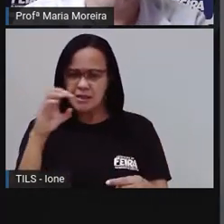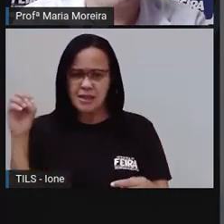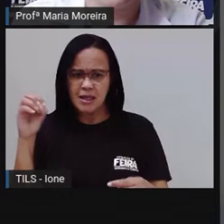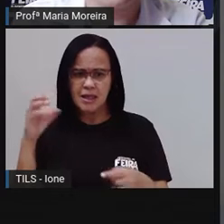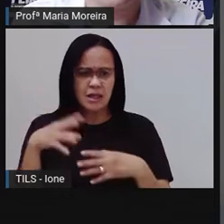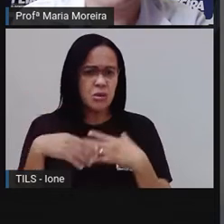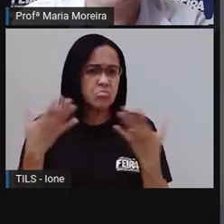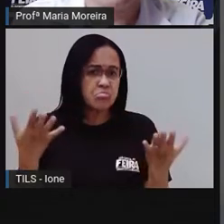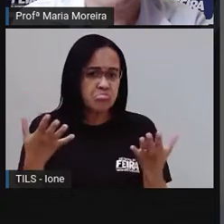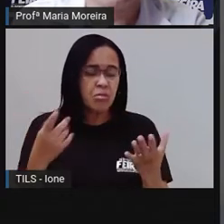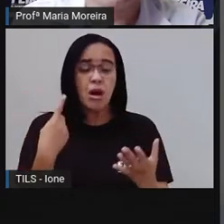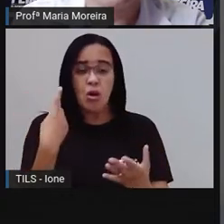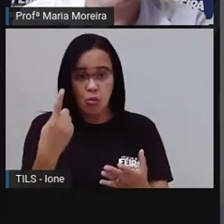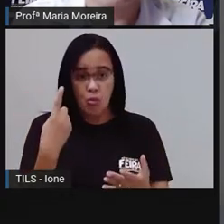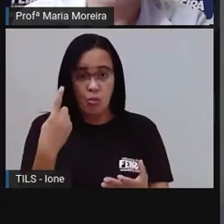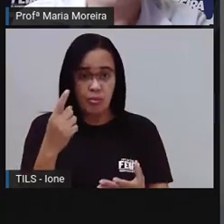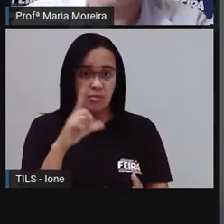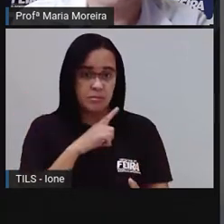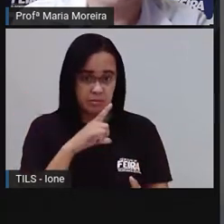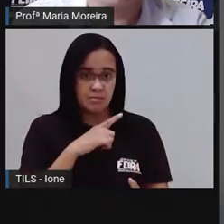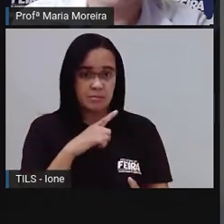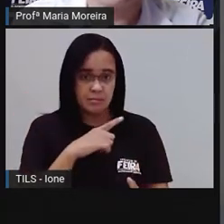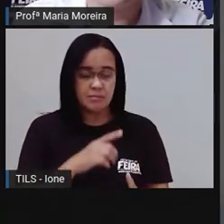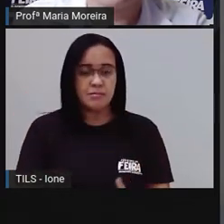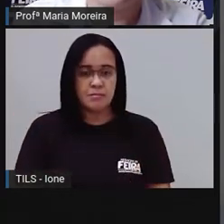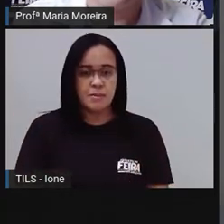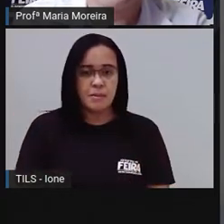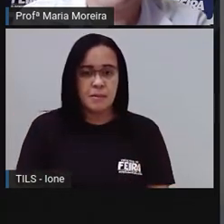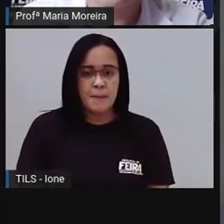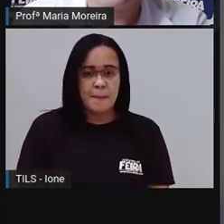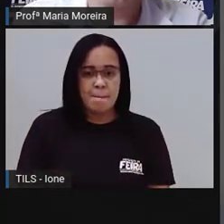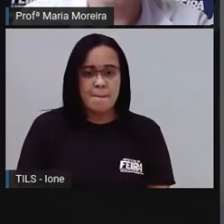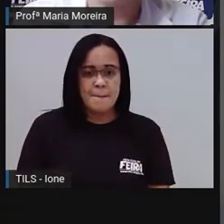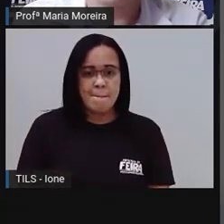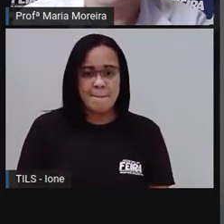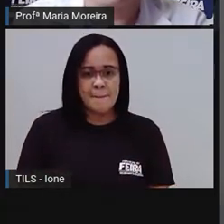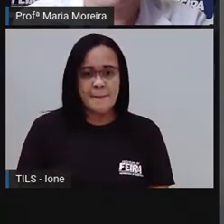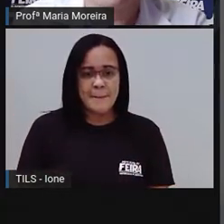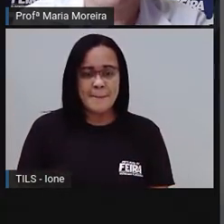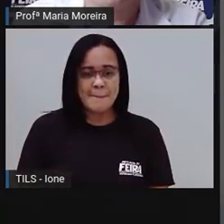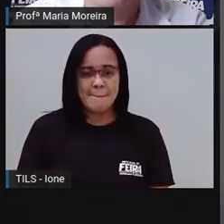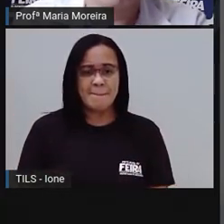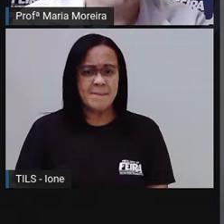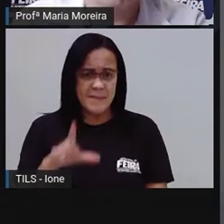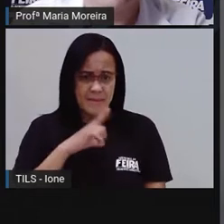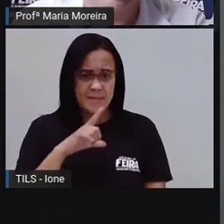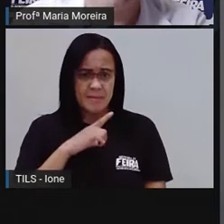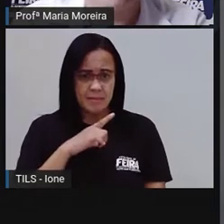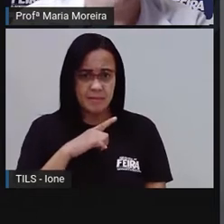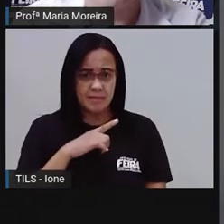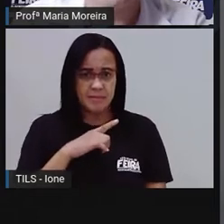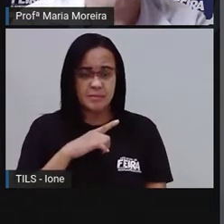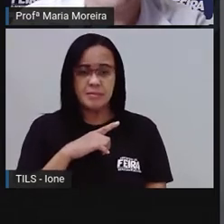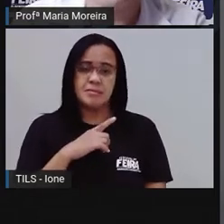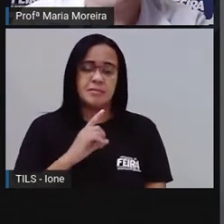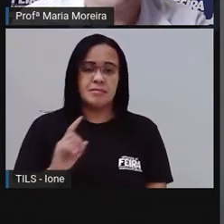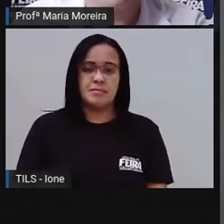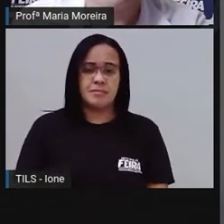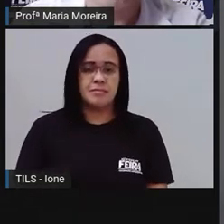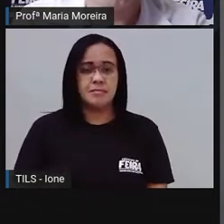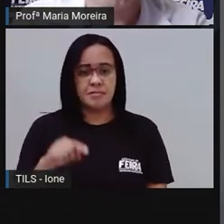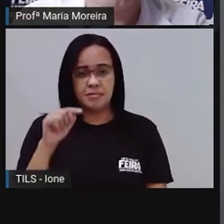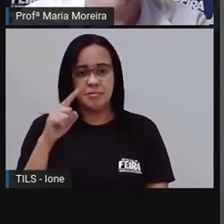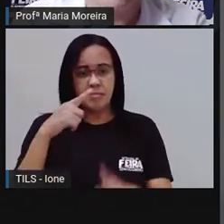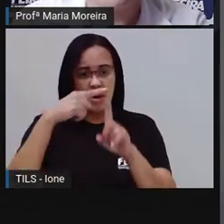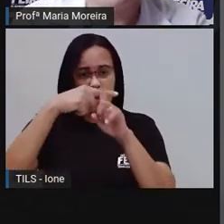gente só tem uma aqui, né, isso, ó, que é do 176. Tem alguma centena aqui nesse número? Não. Então vai ser mais quem?